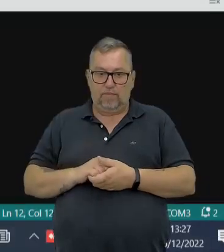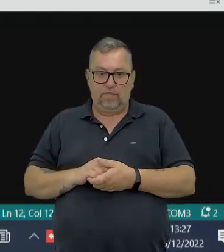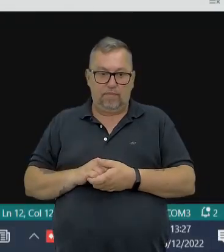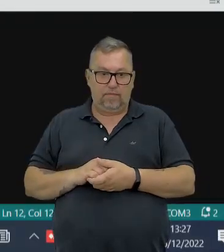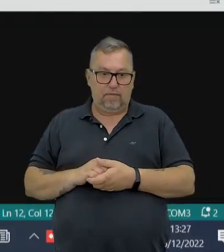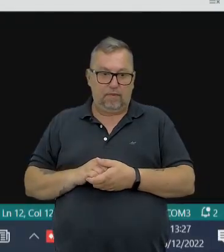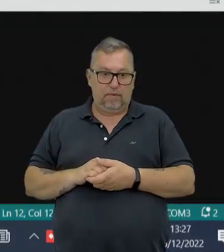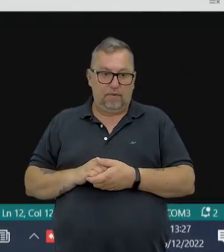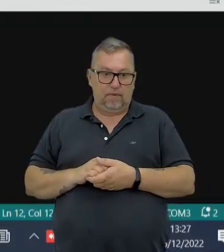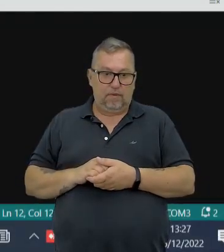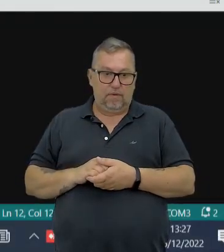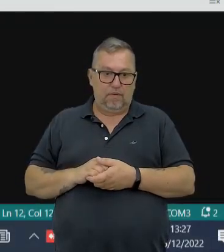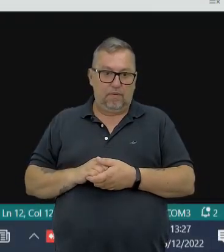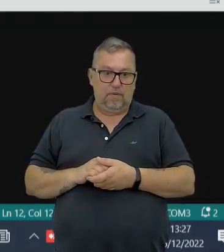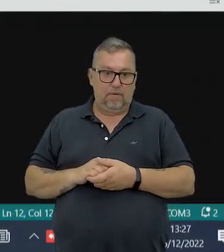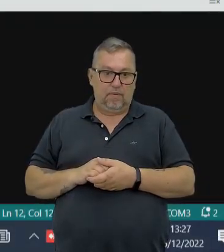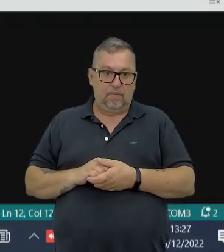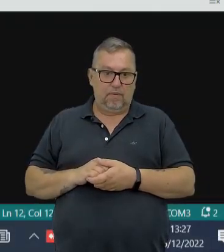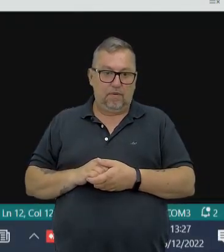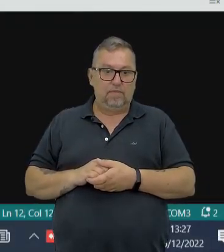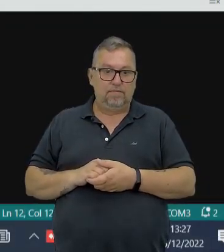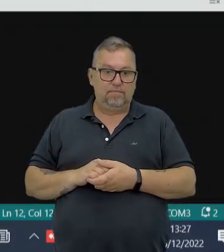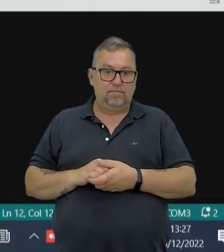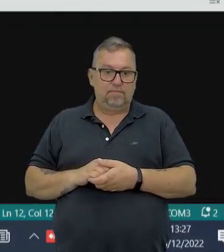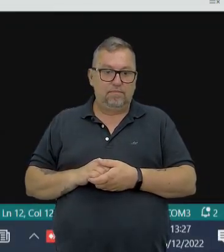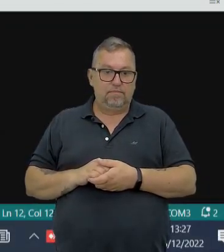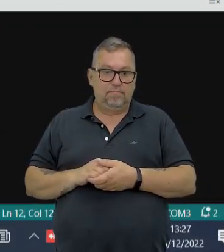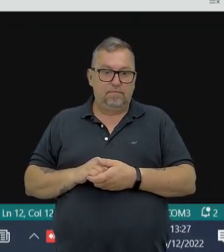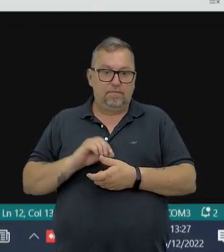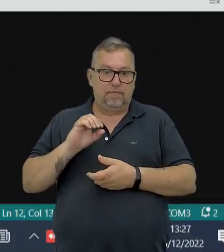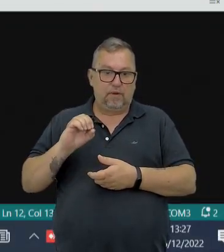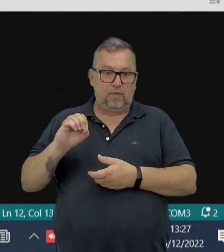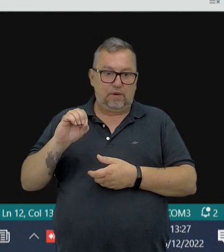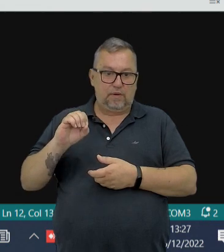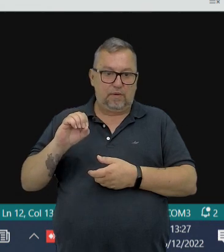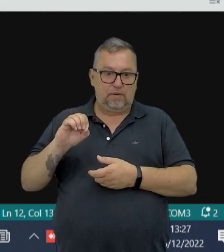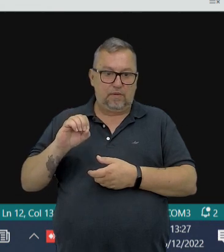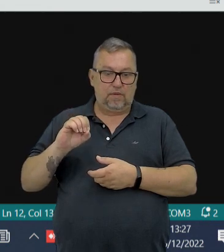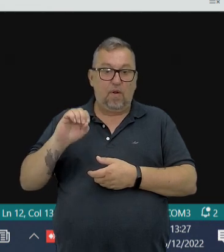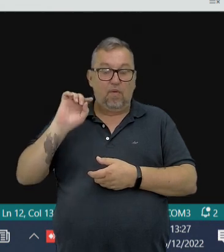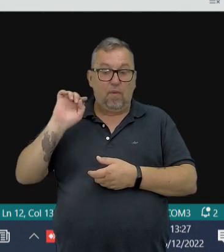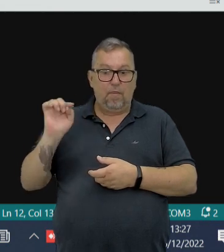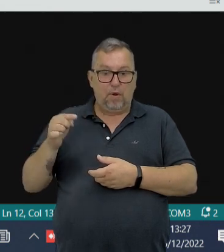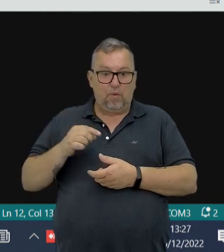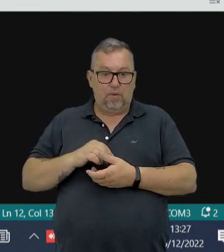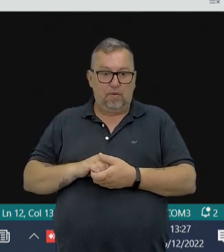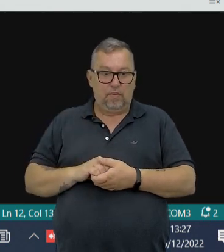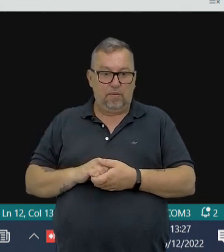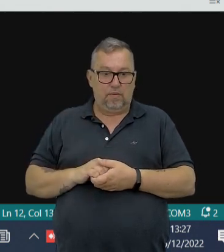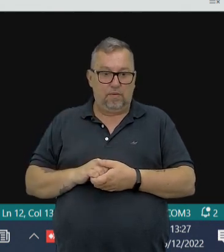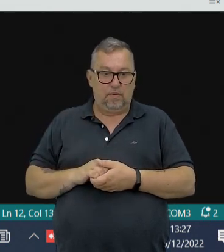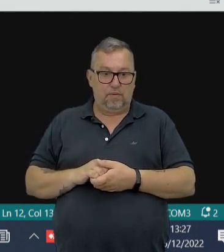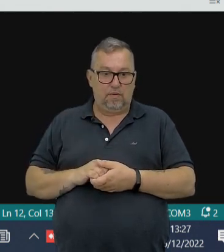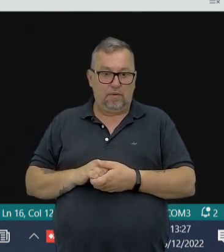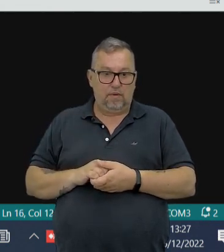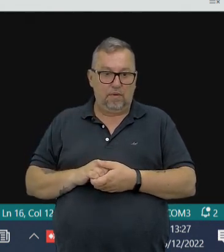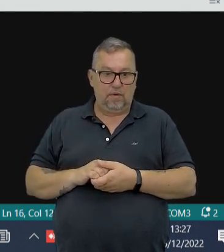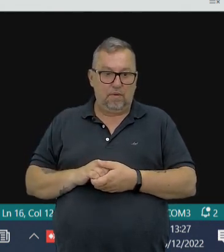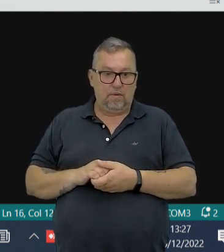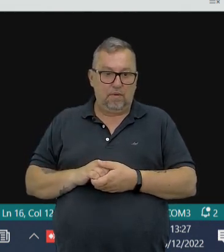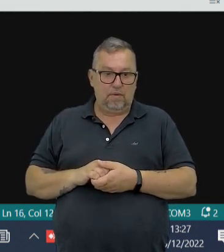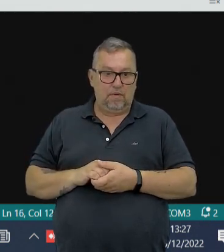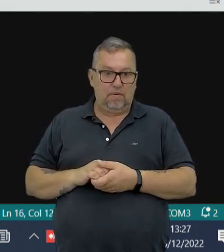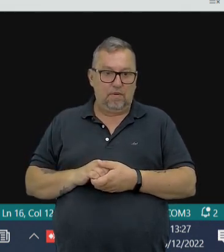produção voltar de novo na tela. Olha lá, onde está 100, eu vou colocar mais um zero, aí ficou mil. Aí eu venho aqui,